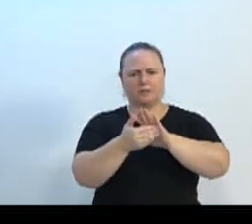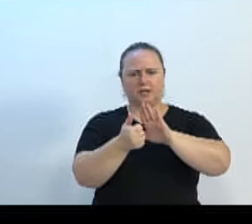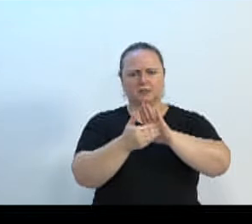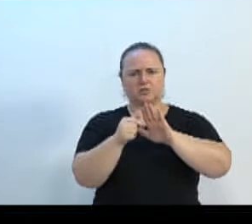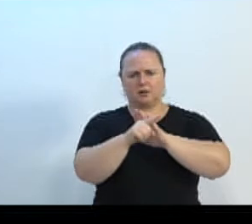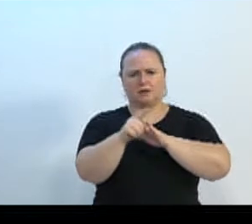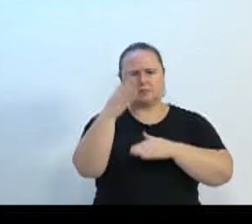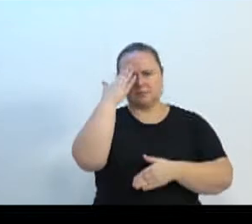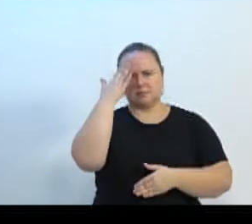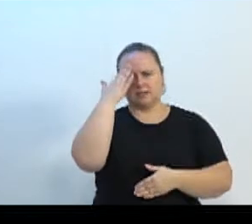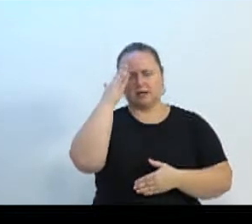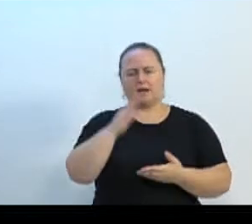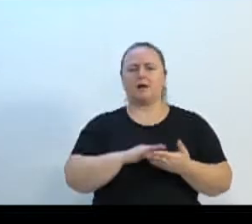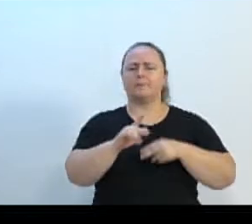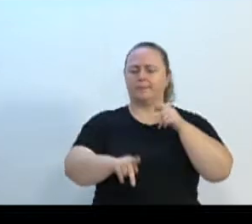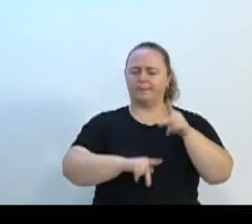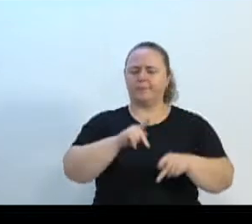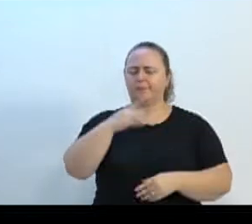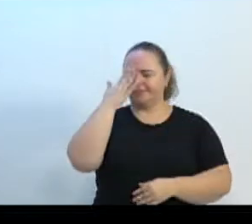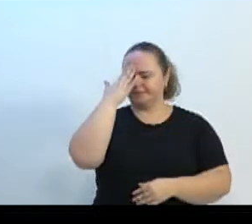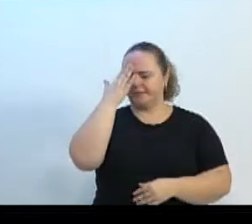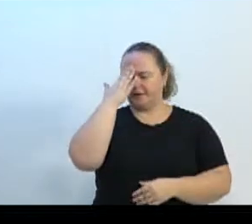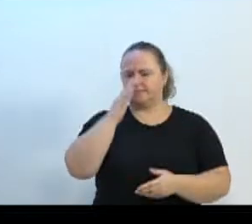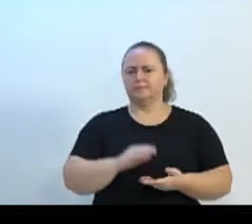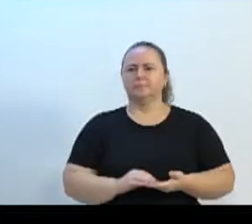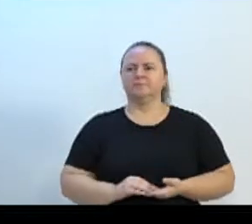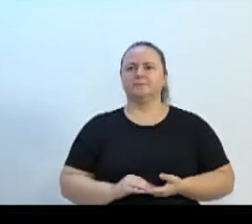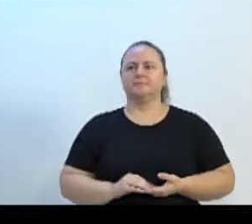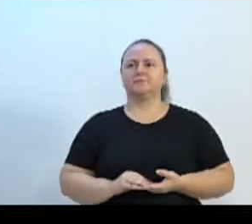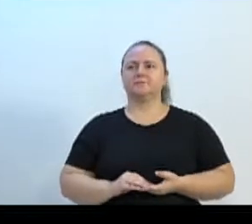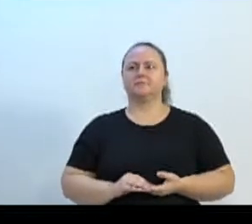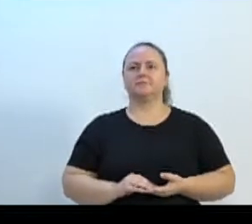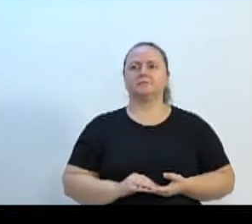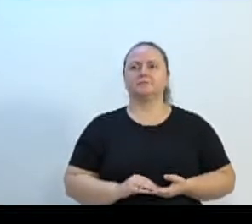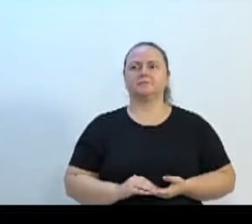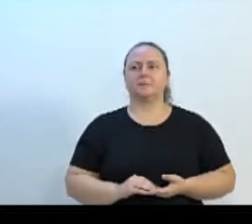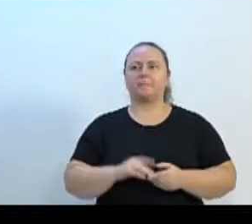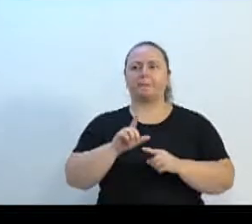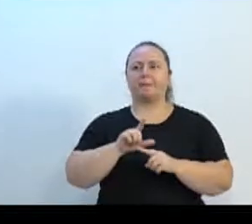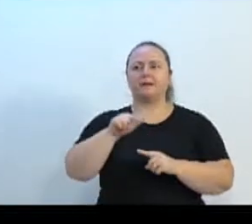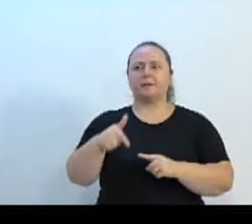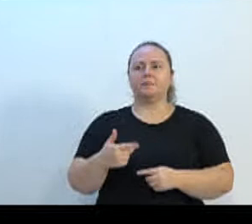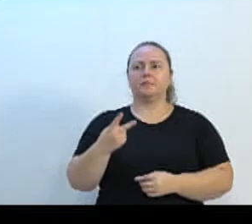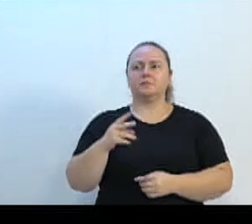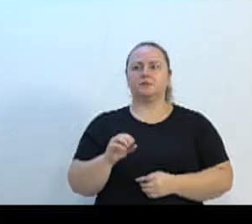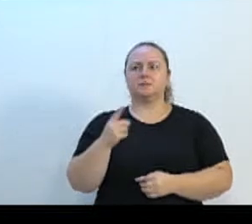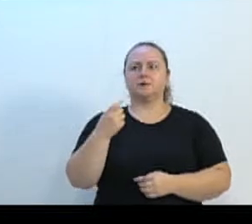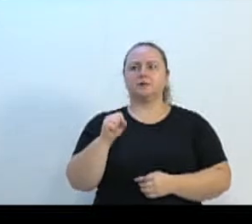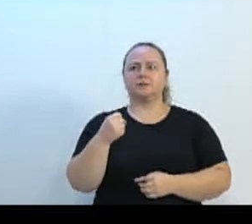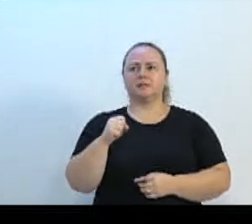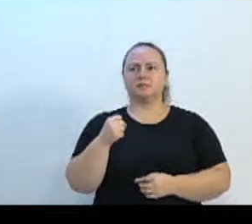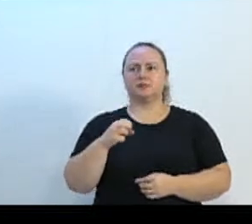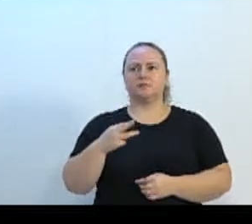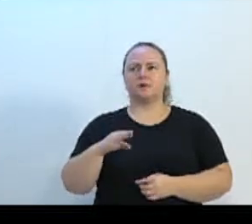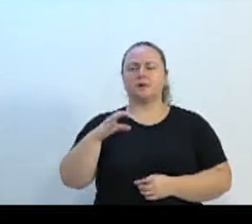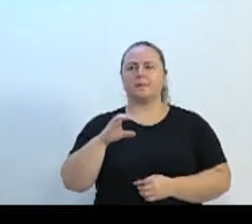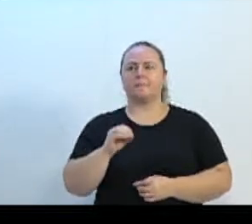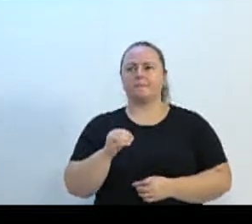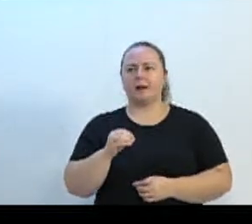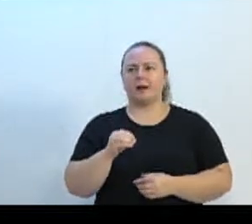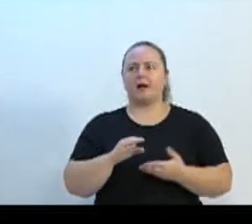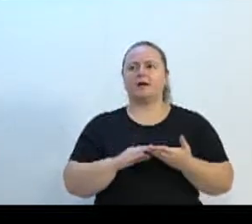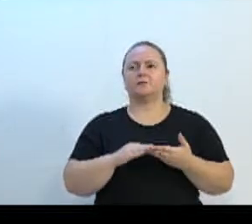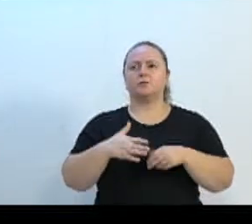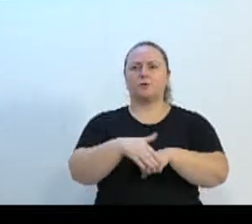perfeitamente, o povo também está sabendo lá. Sétima reunião, março de 2018, sequência. Depois, a conversa com o senador